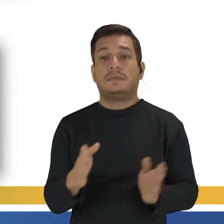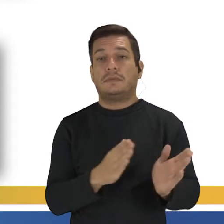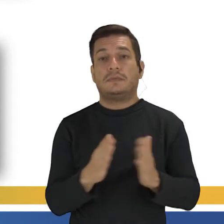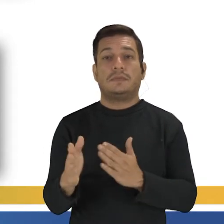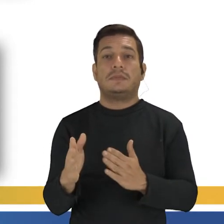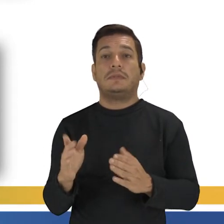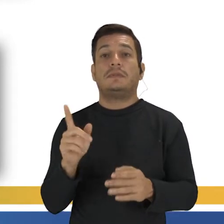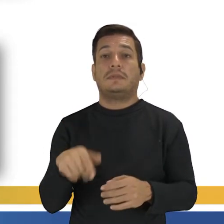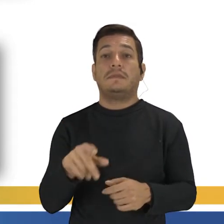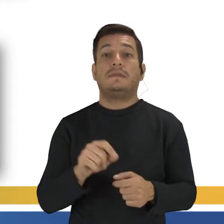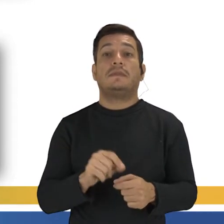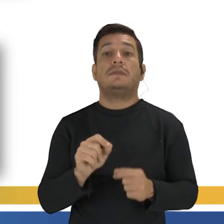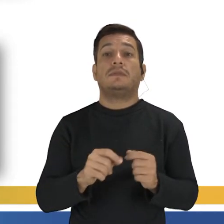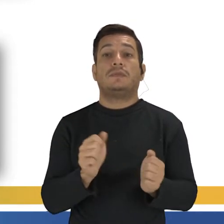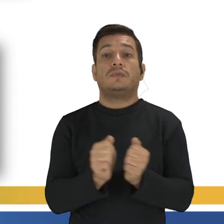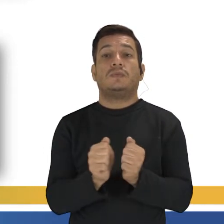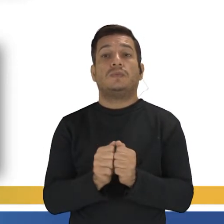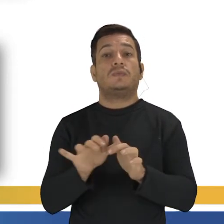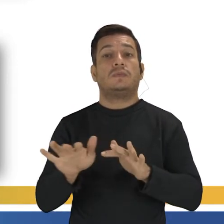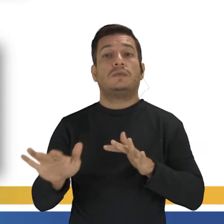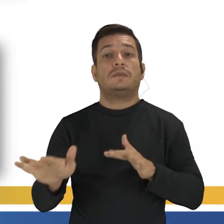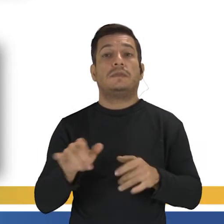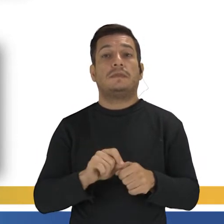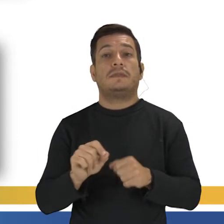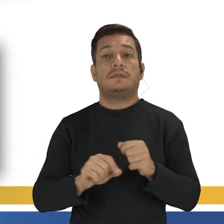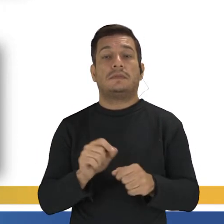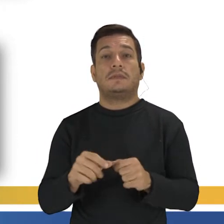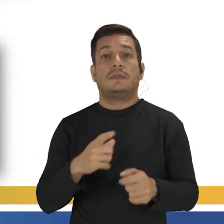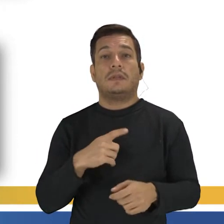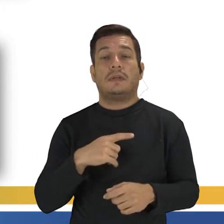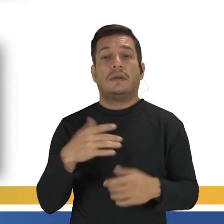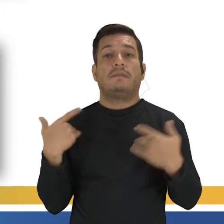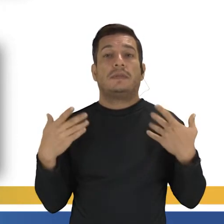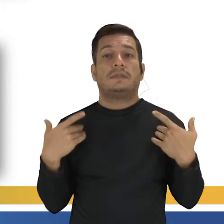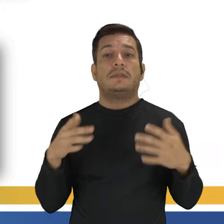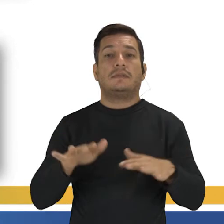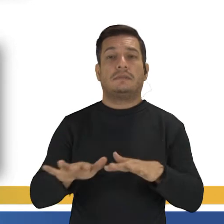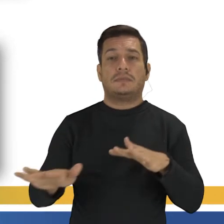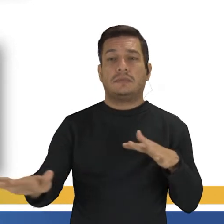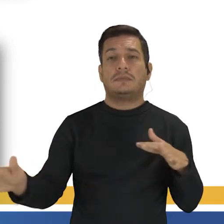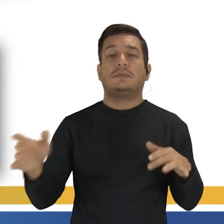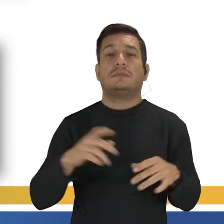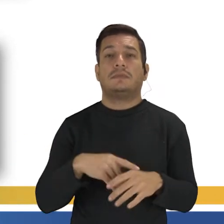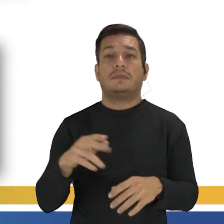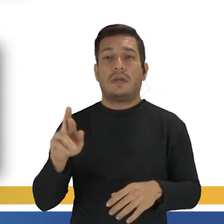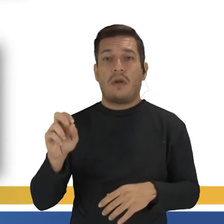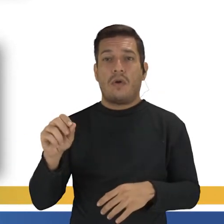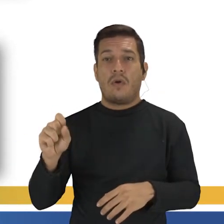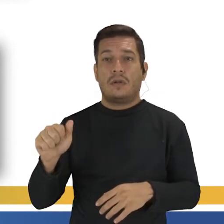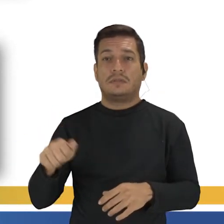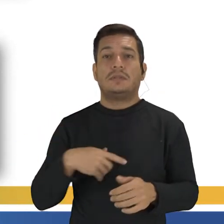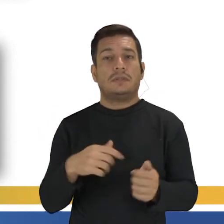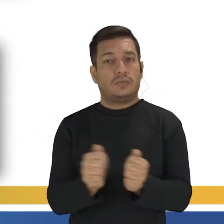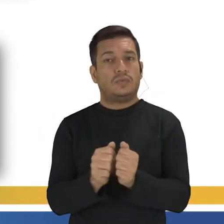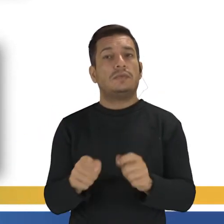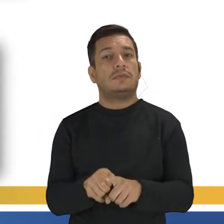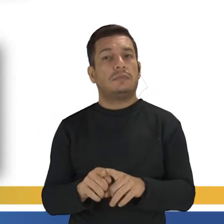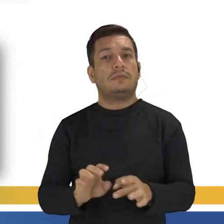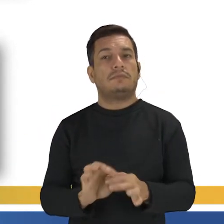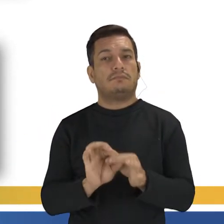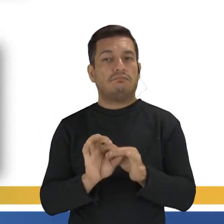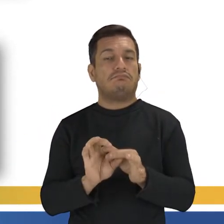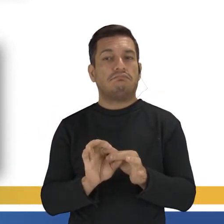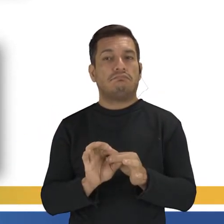período, ele, junto com esse movimento, eles fazem boicotes, passeatas, inclusive o da Rosa Parks, ele tá junto, né? Com ela.